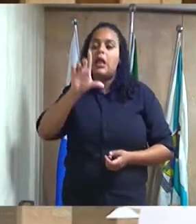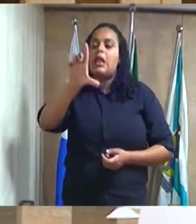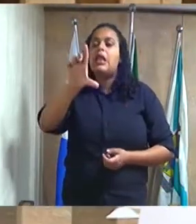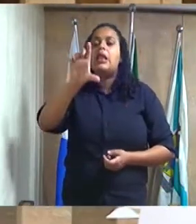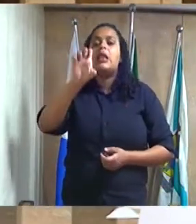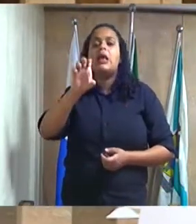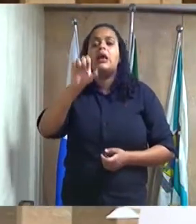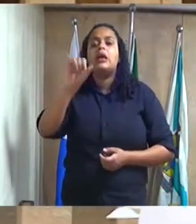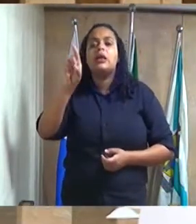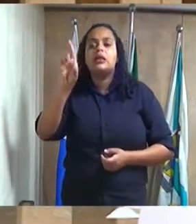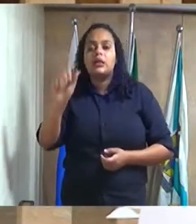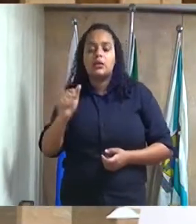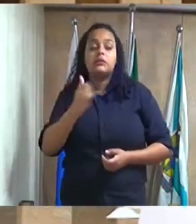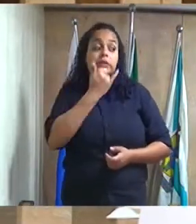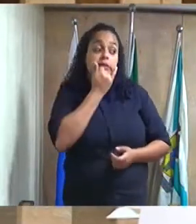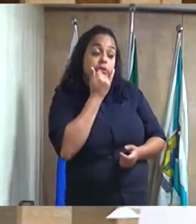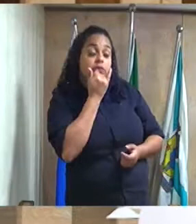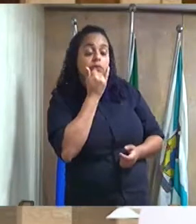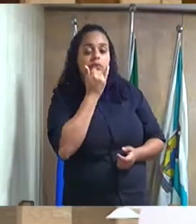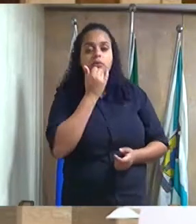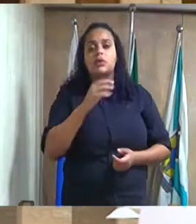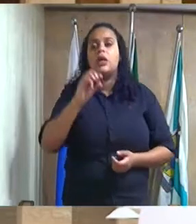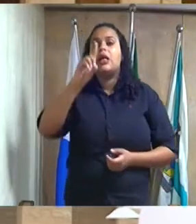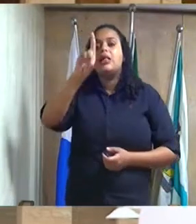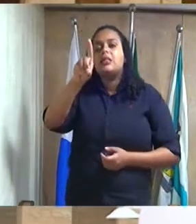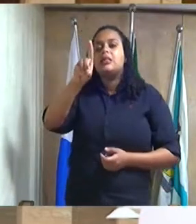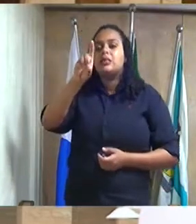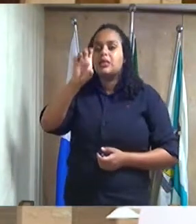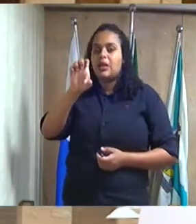Desculpa, perdão Deise